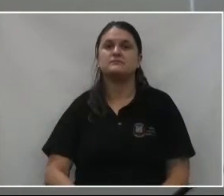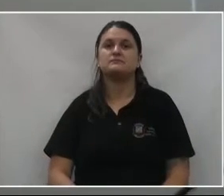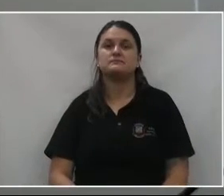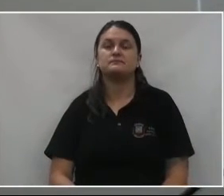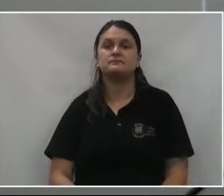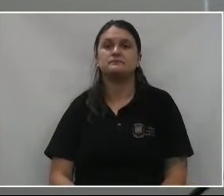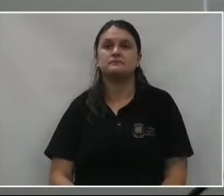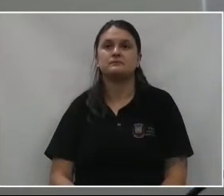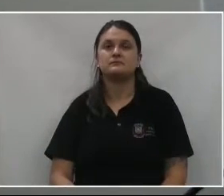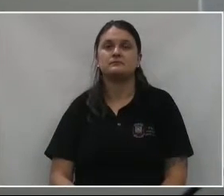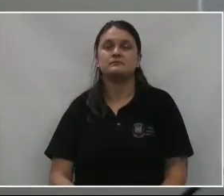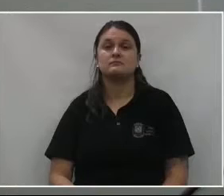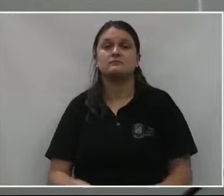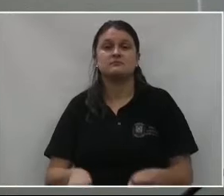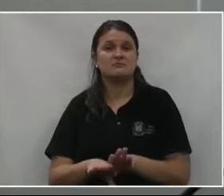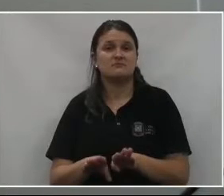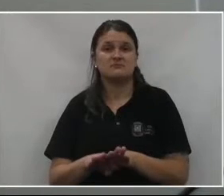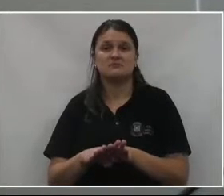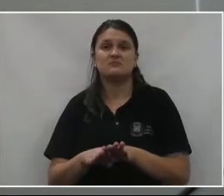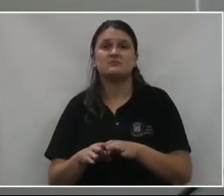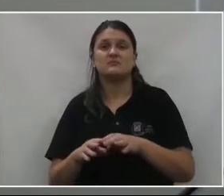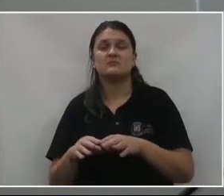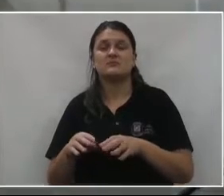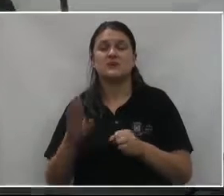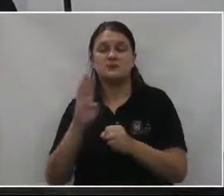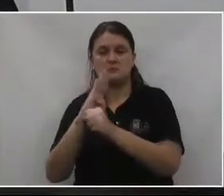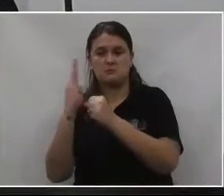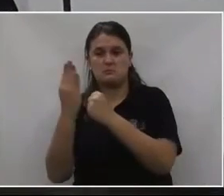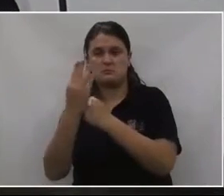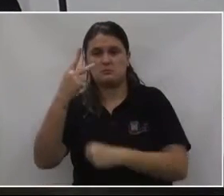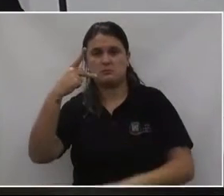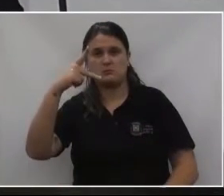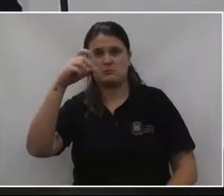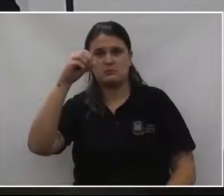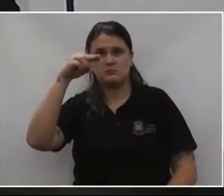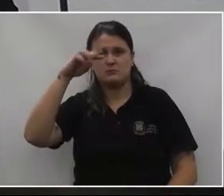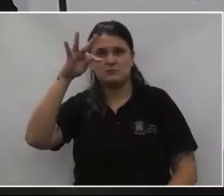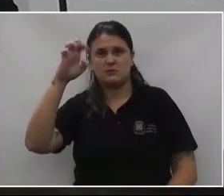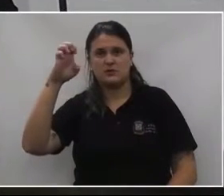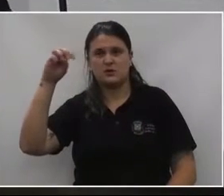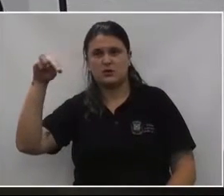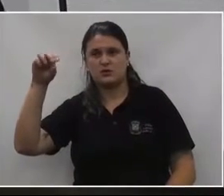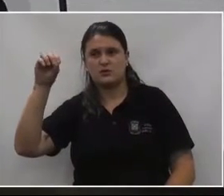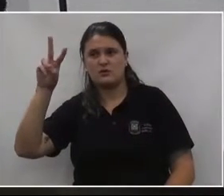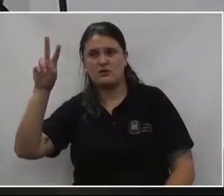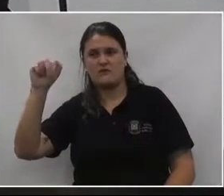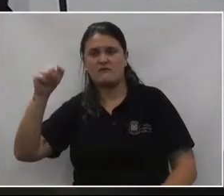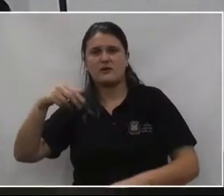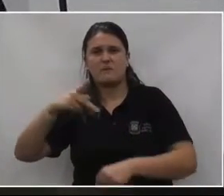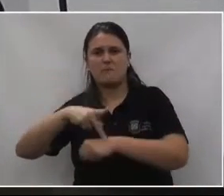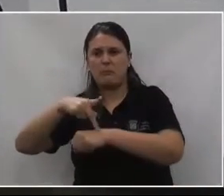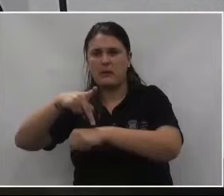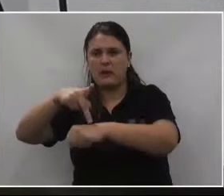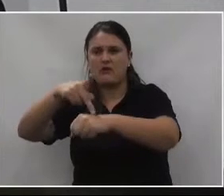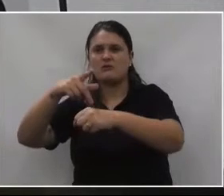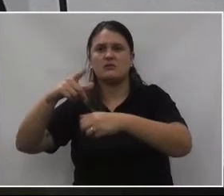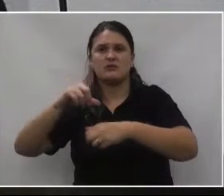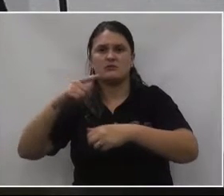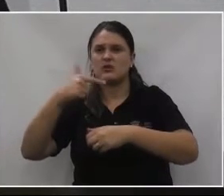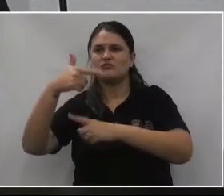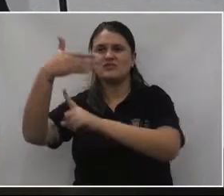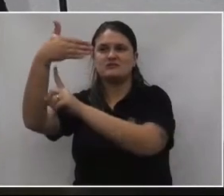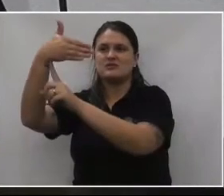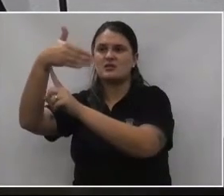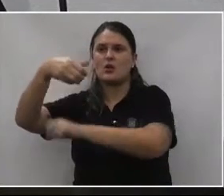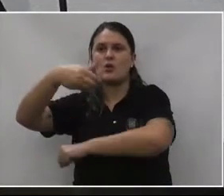Então, fora a sinalização no Ponte Nova, que não é visto, a gente sabe ali que é calçamento, mas tem que ter a sinalização. A gente